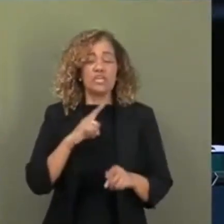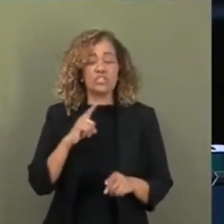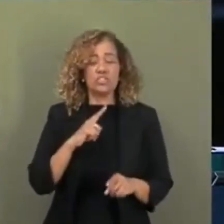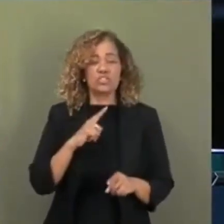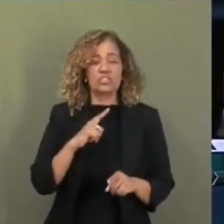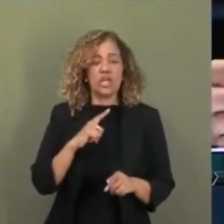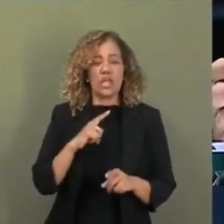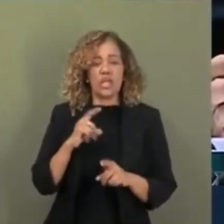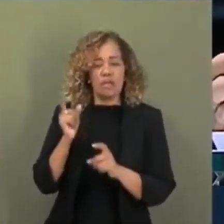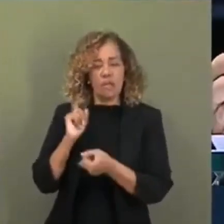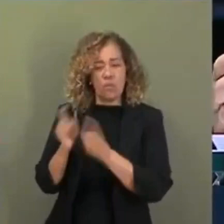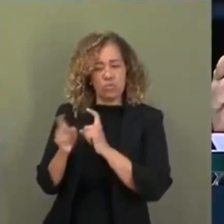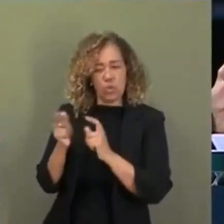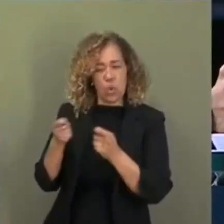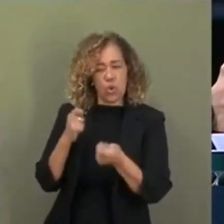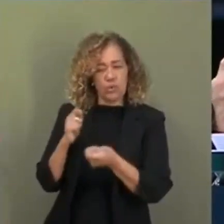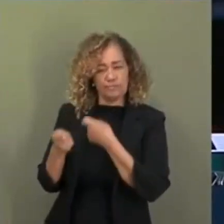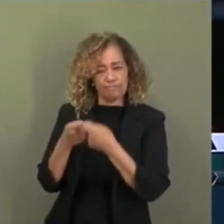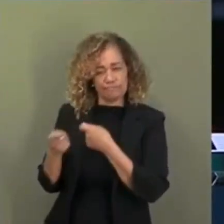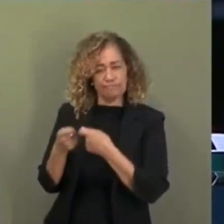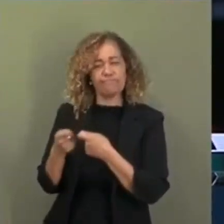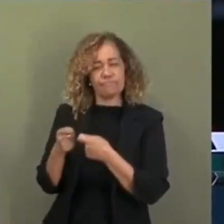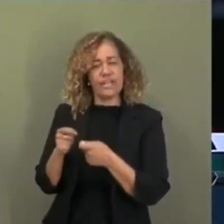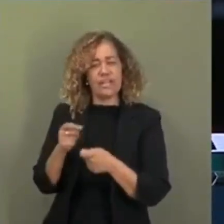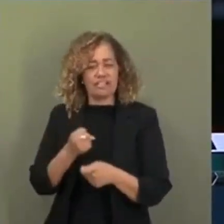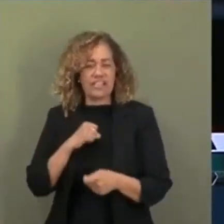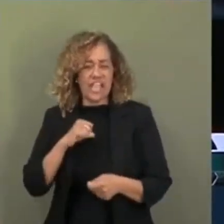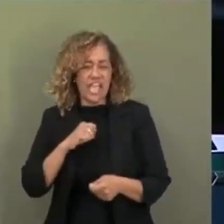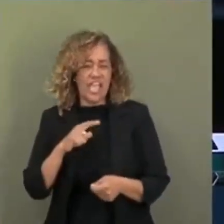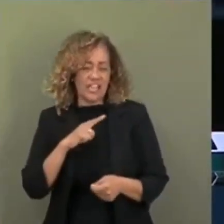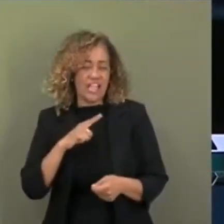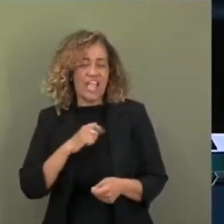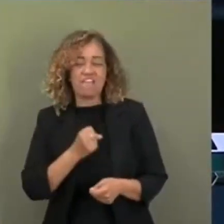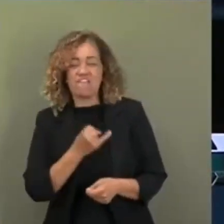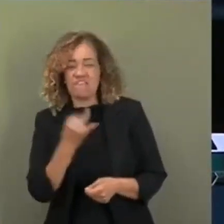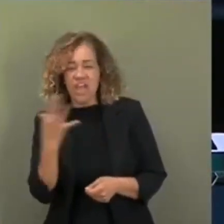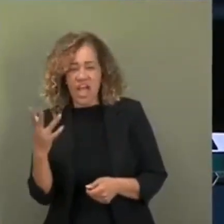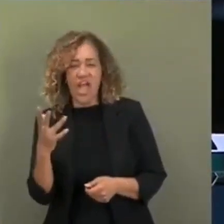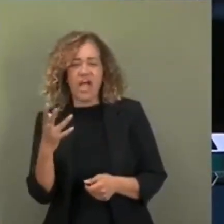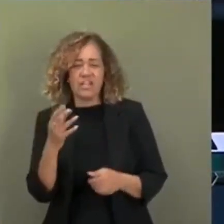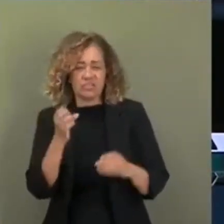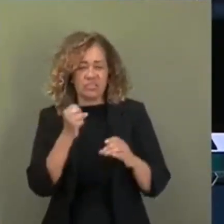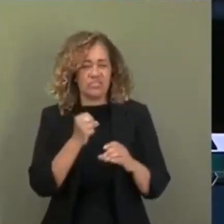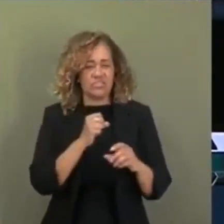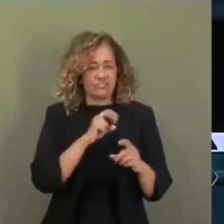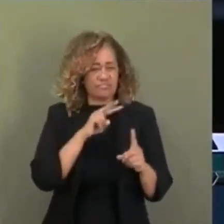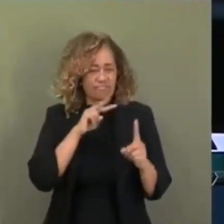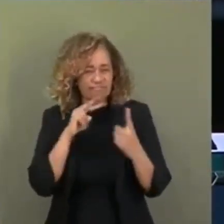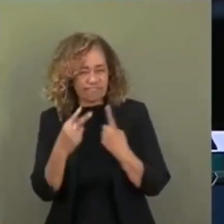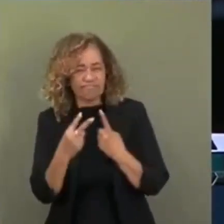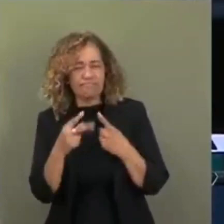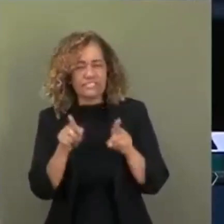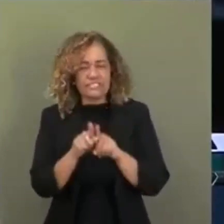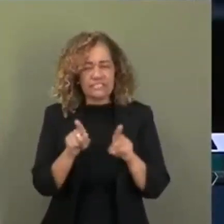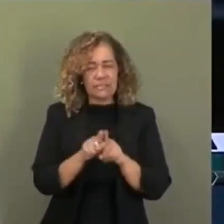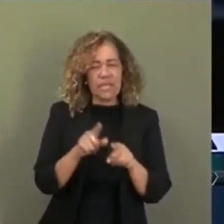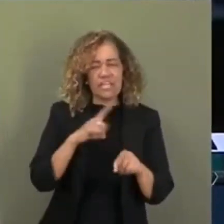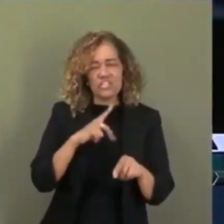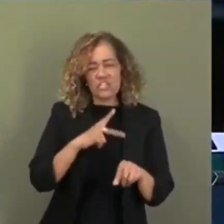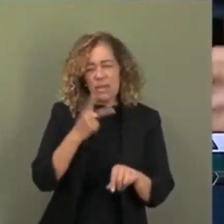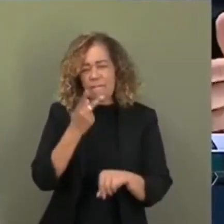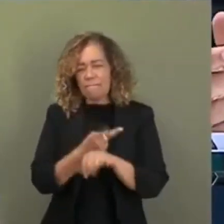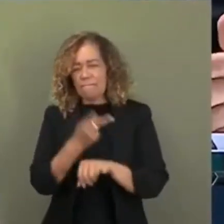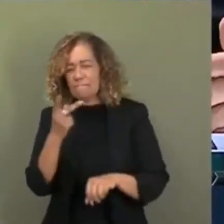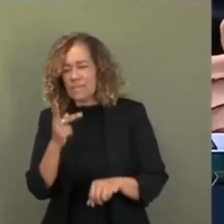financeira e administrativa. Tem vários aspectos de ser capaz de diferenciar a remuneração, de premiar performance, que eu acho